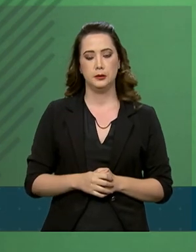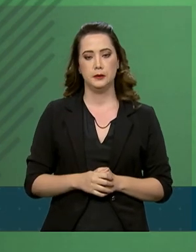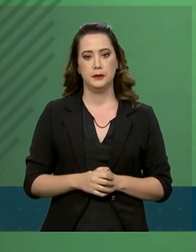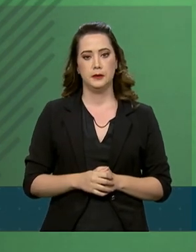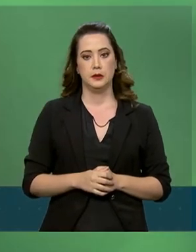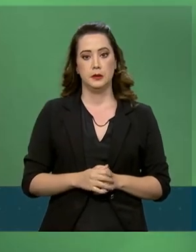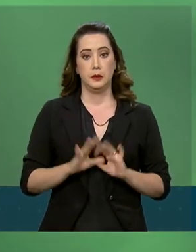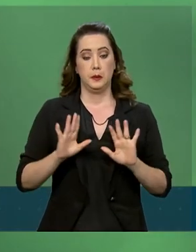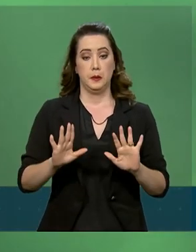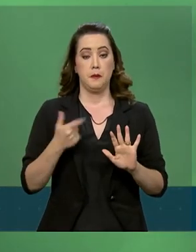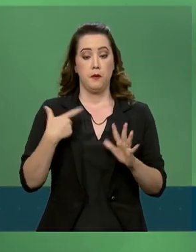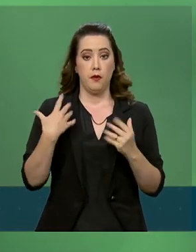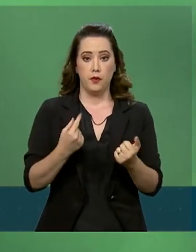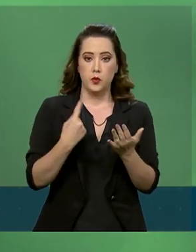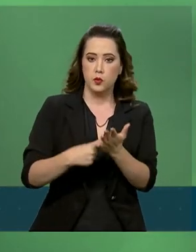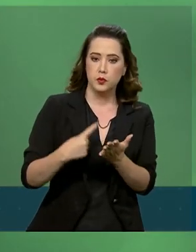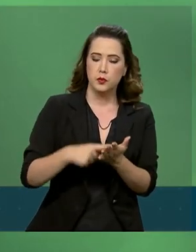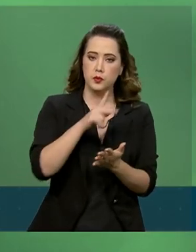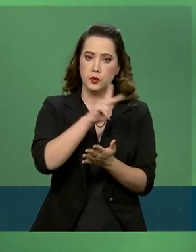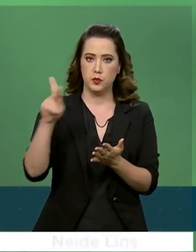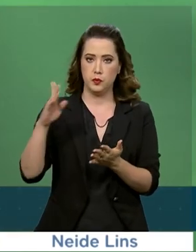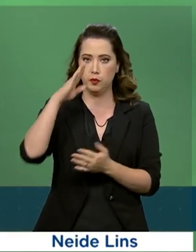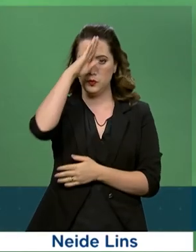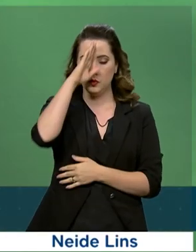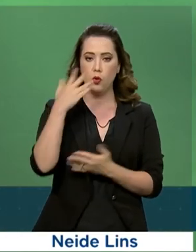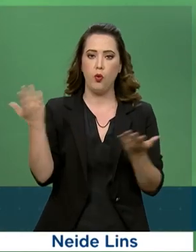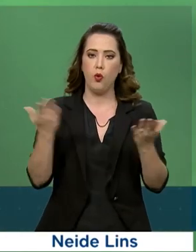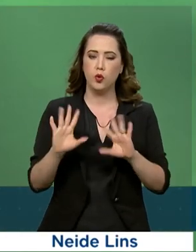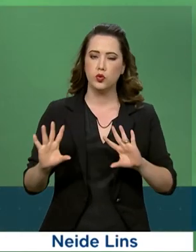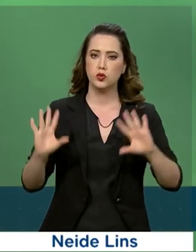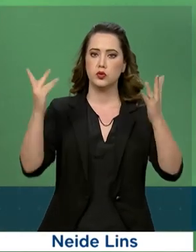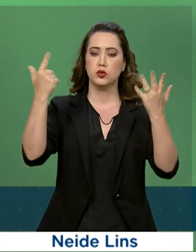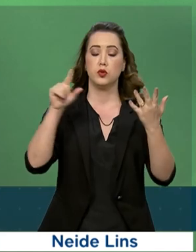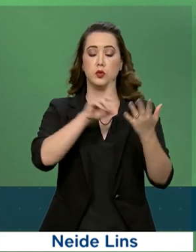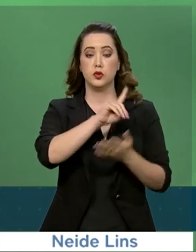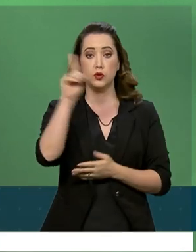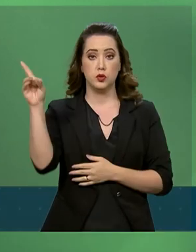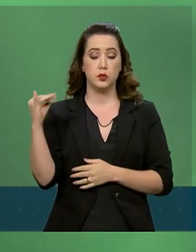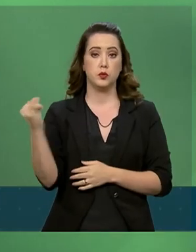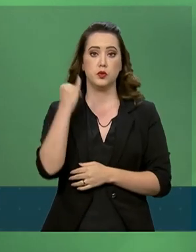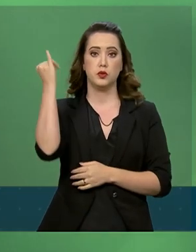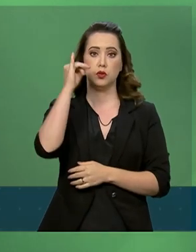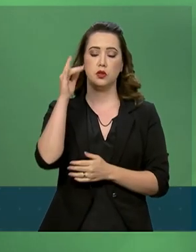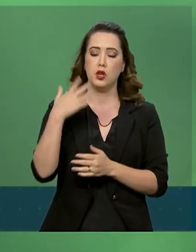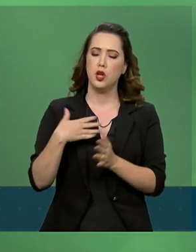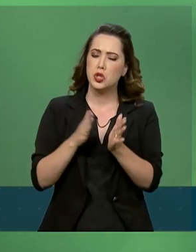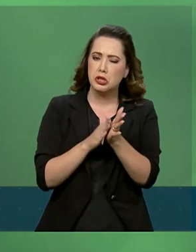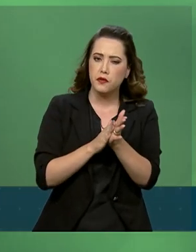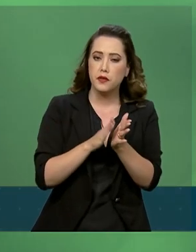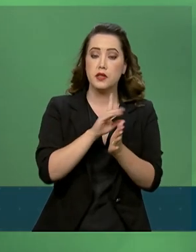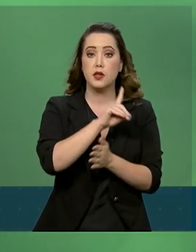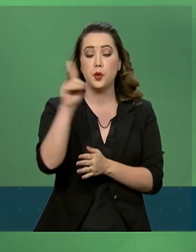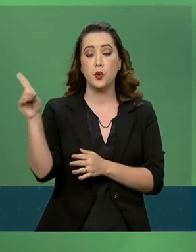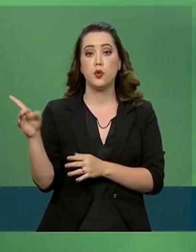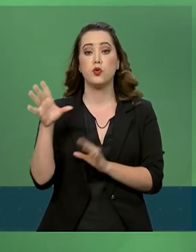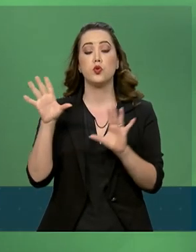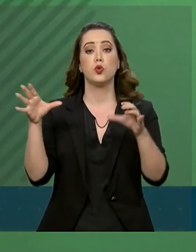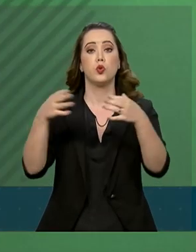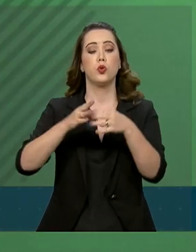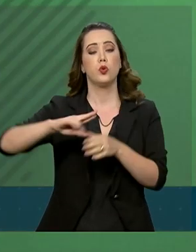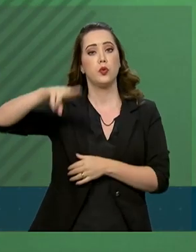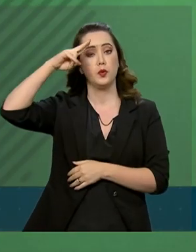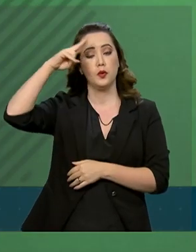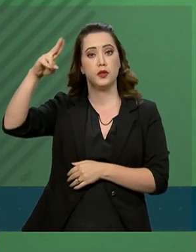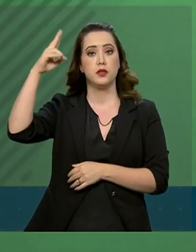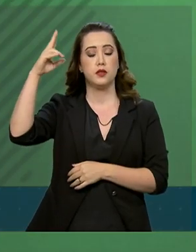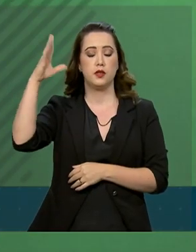Então vamos à agenda do presidente. Hoje, sessão solene em homenagem ao aniversário do comando de operações especiais do Exército